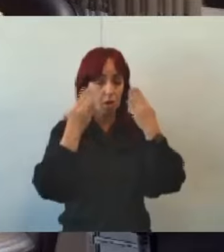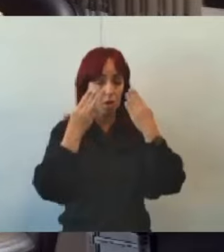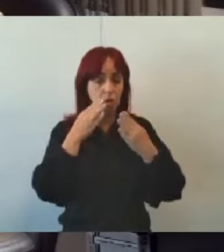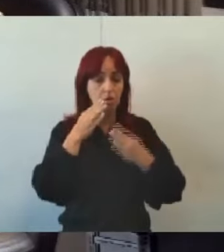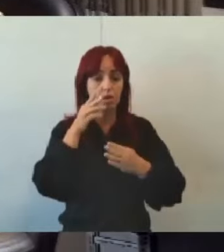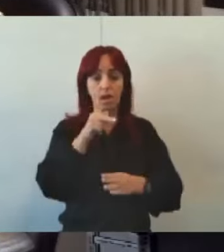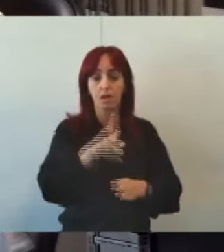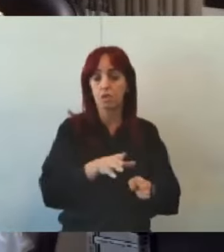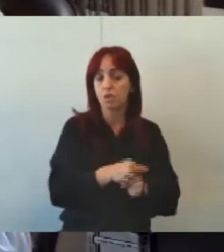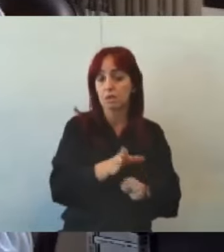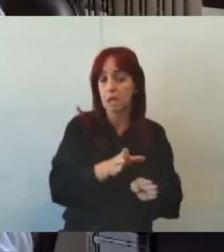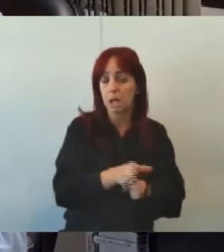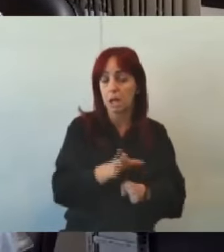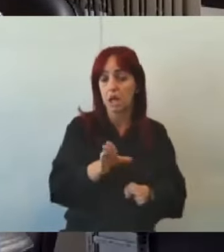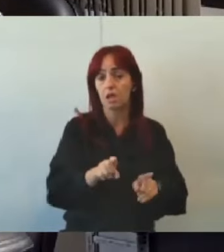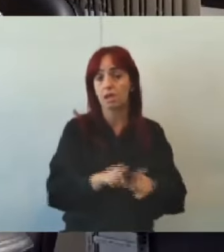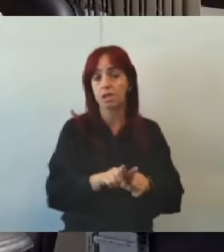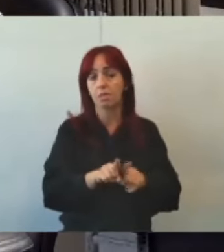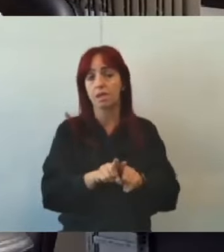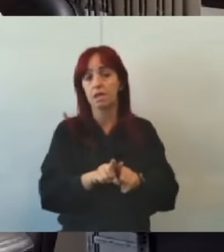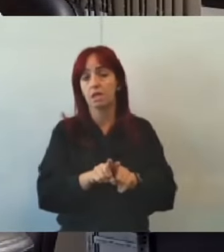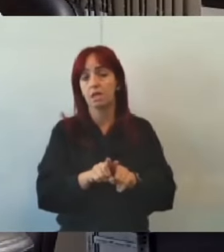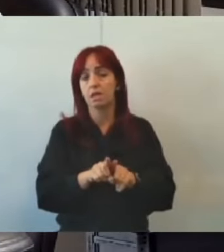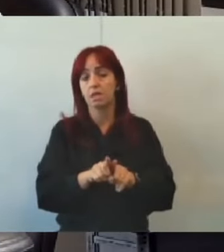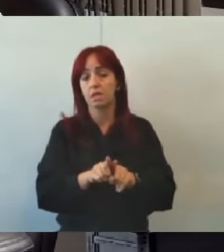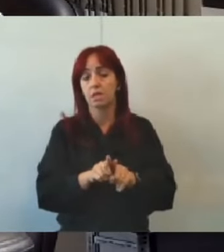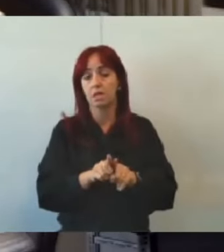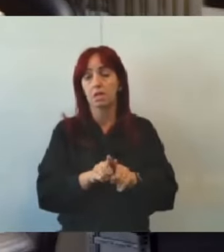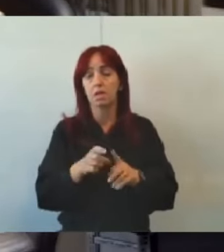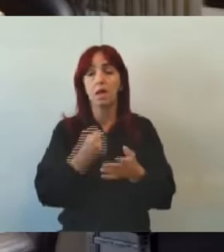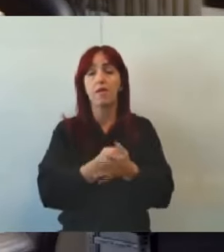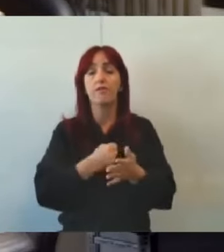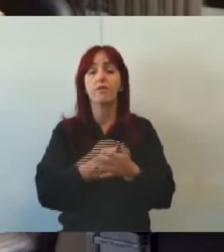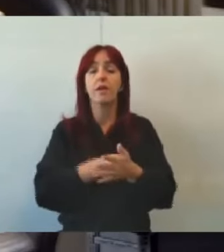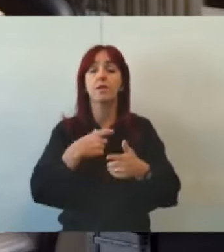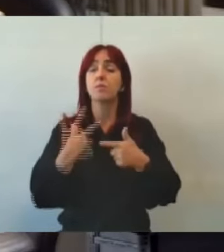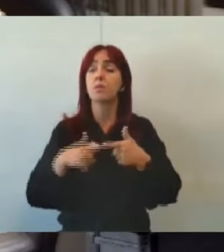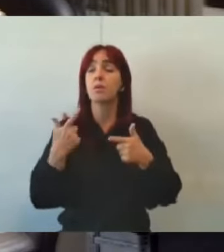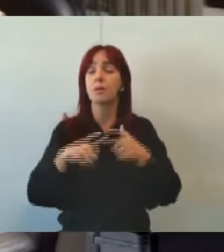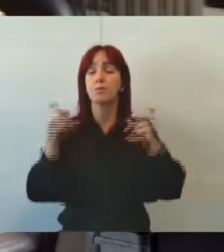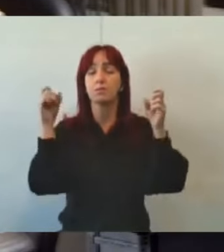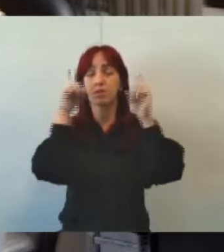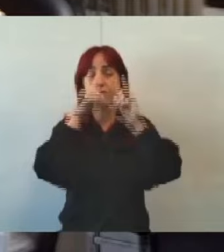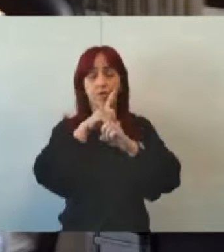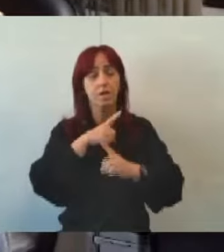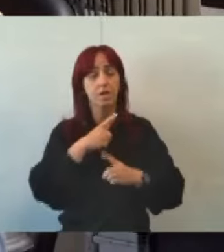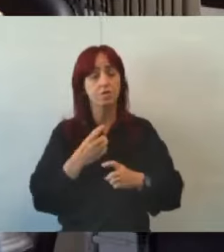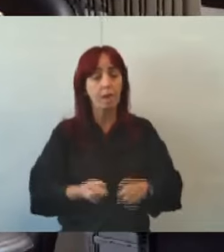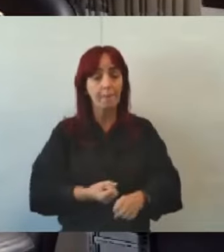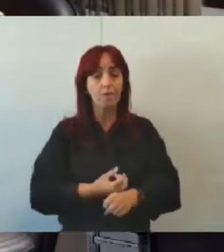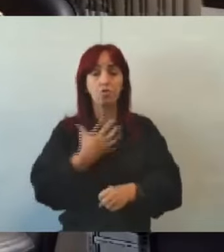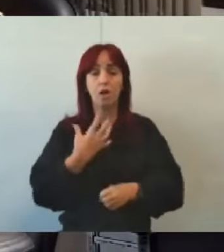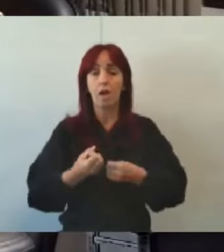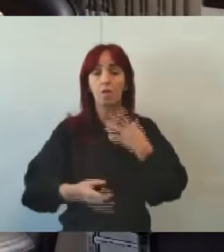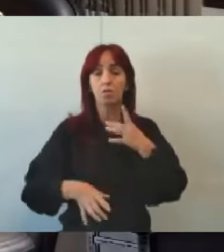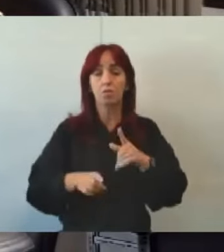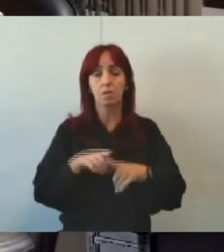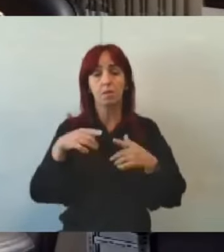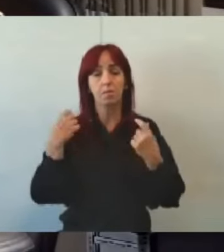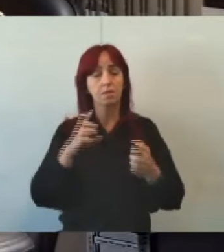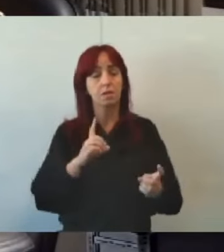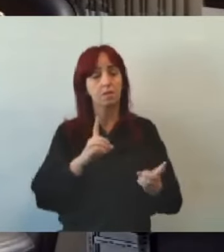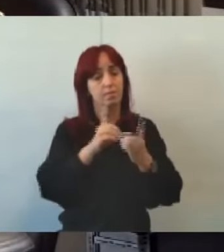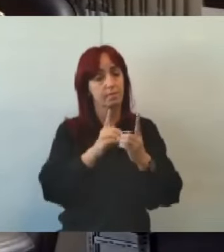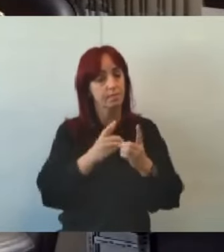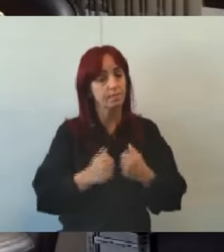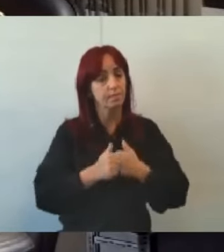muitas das vezes enfrentam situações de alta carga emocional, necessitando de um atendimento, de um acompanhamento mais